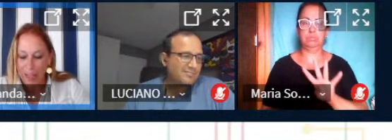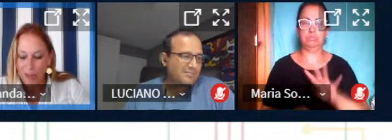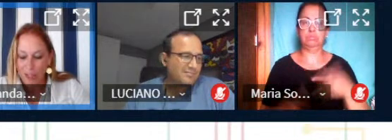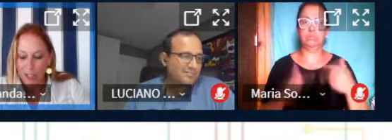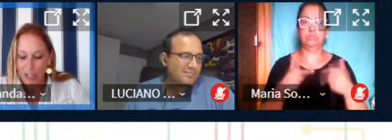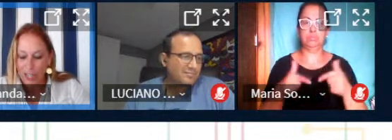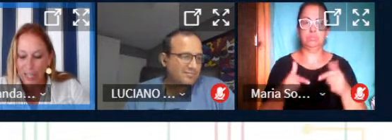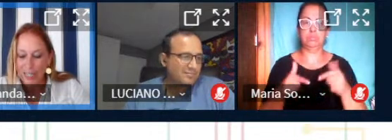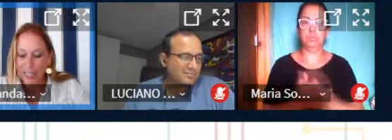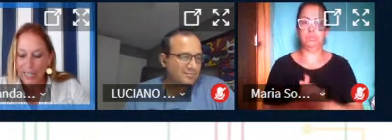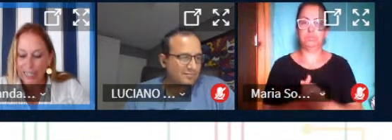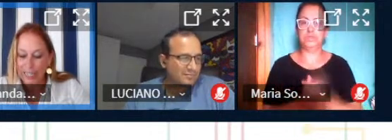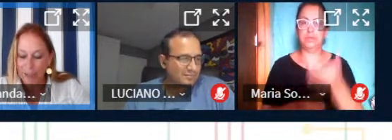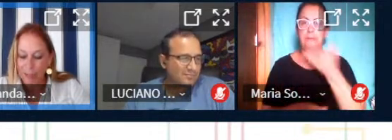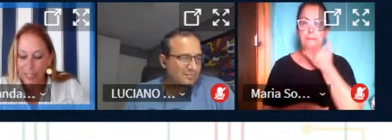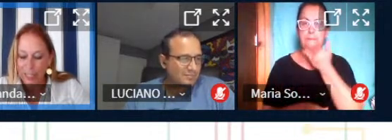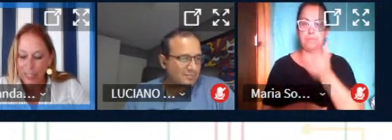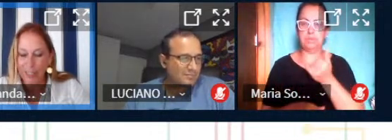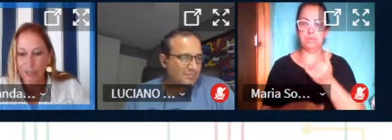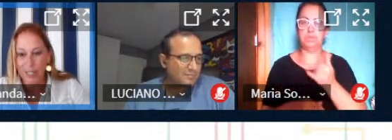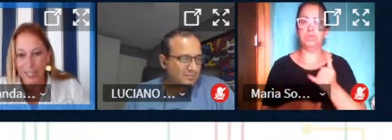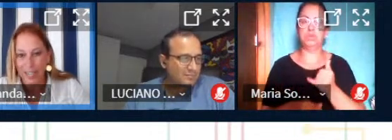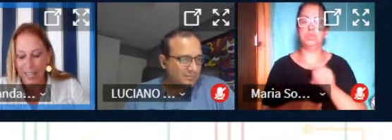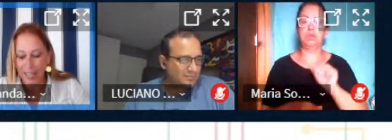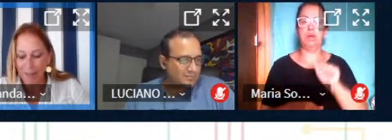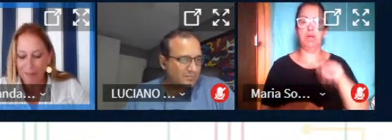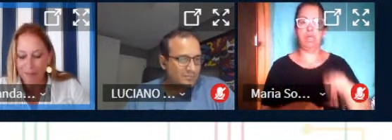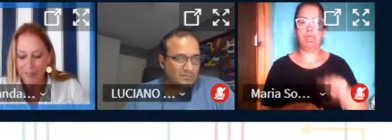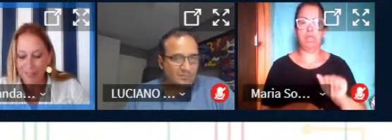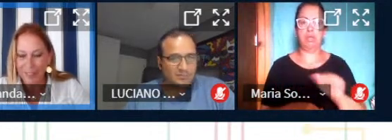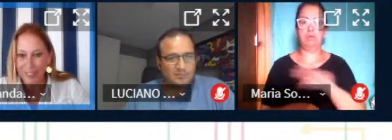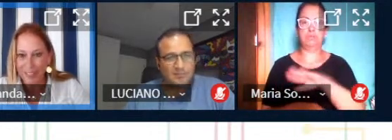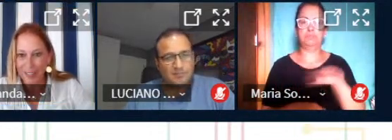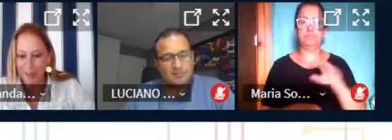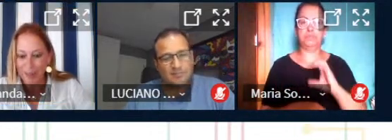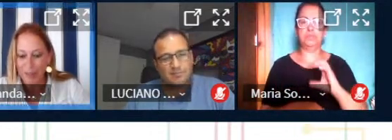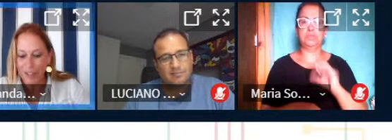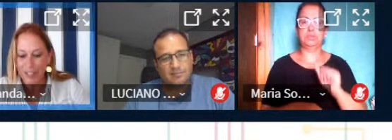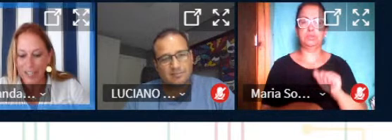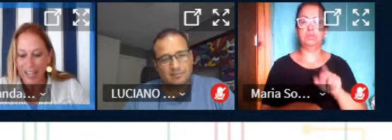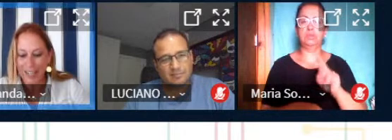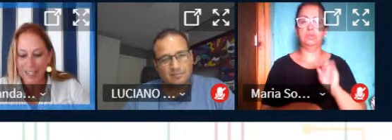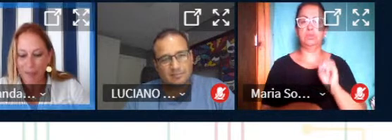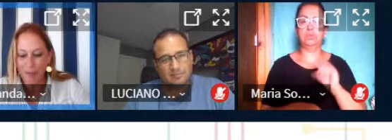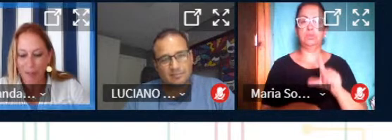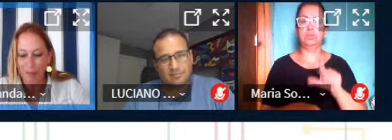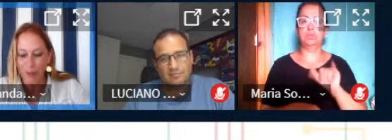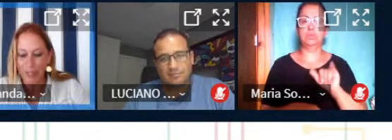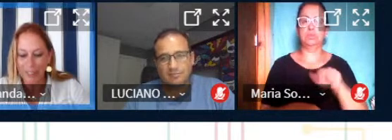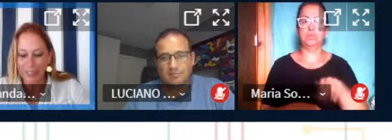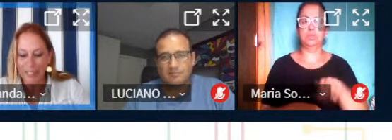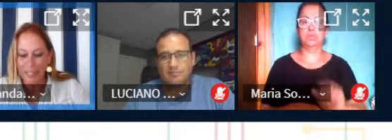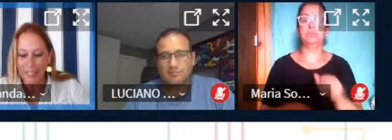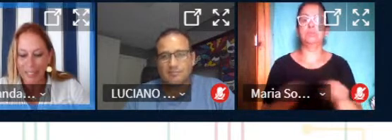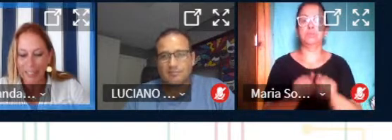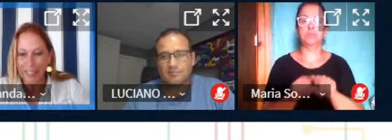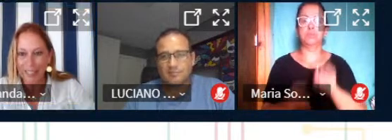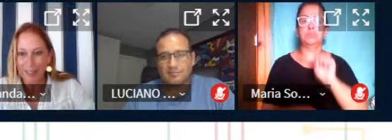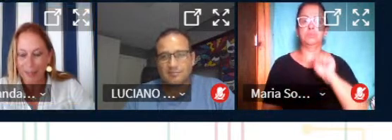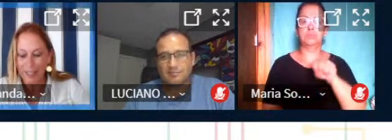peço a gentileza da Ana Carolina e do Serguei manifestarem-se por favor